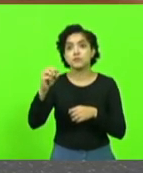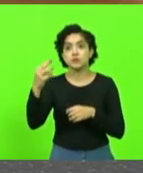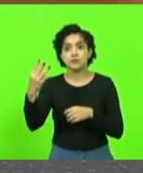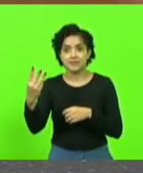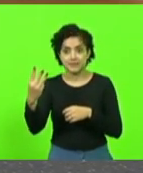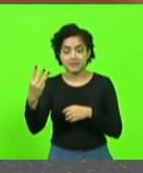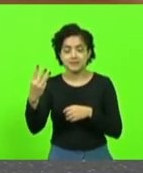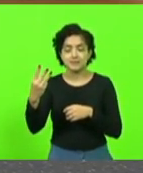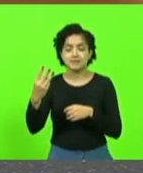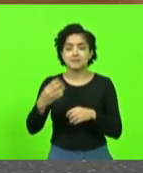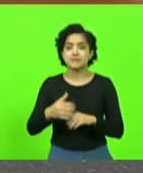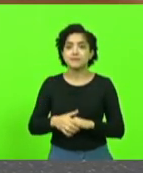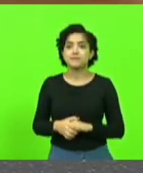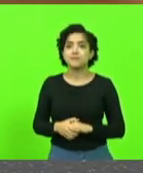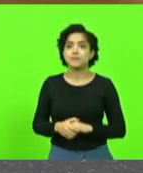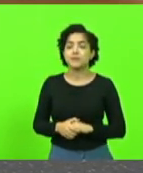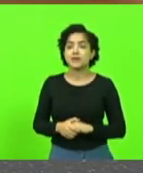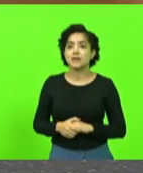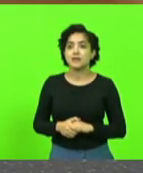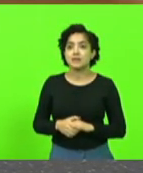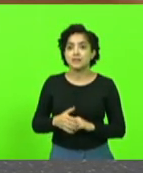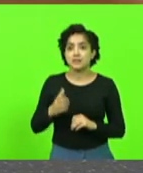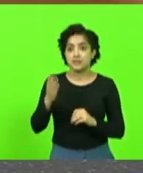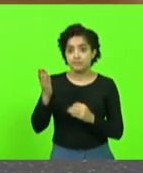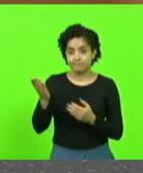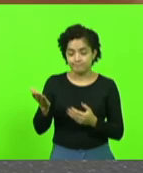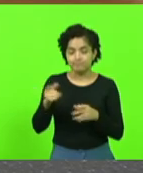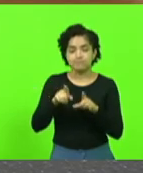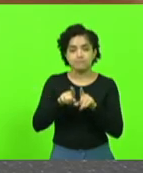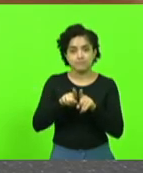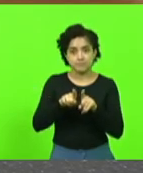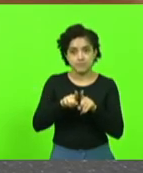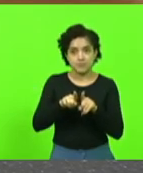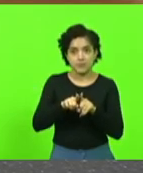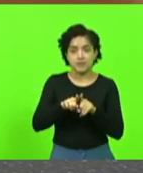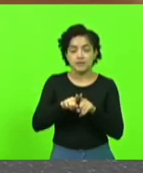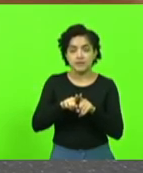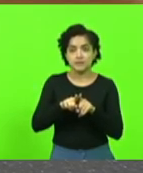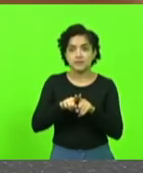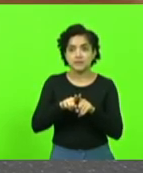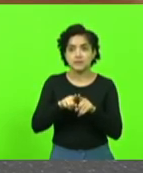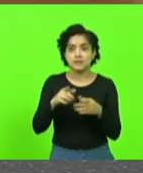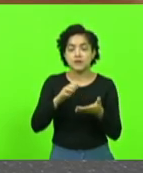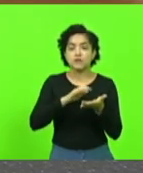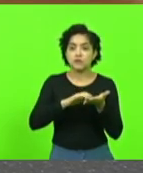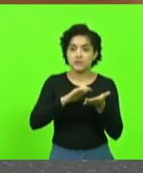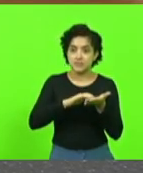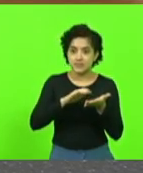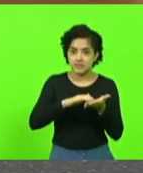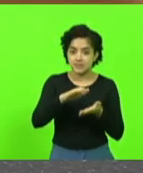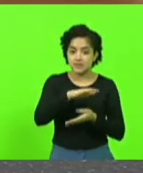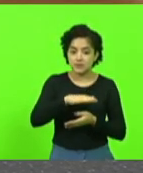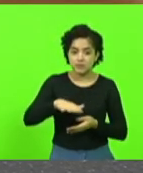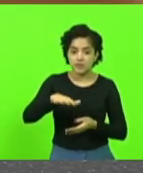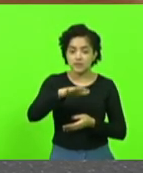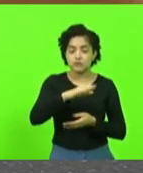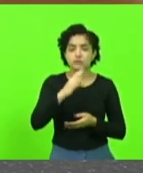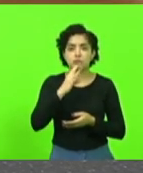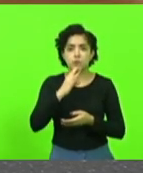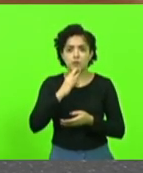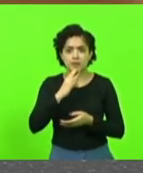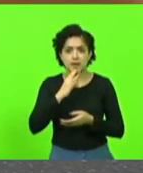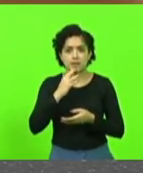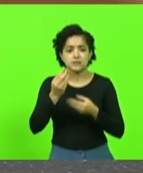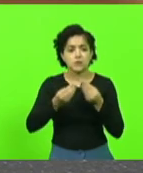Henrique, e V. Exª também foi secretário regional, e conhece bem a